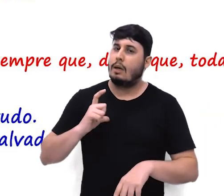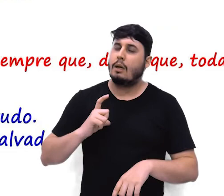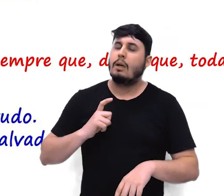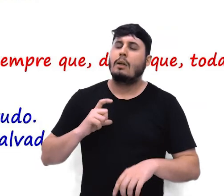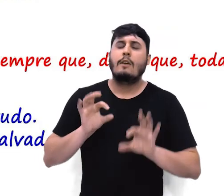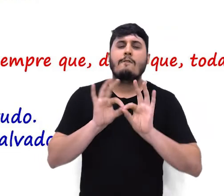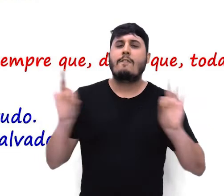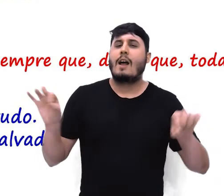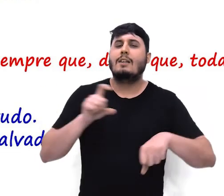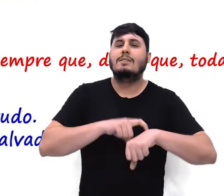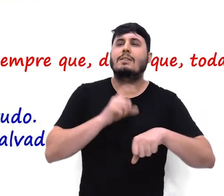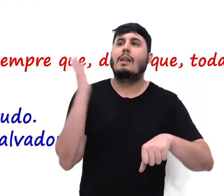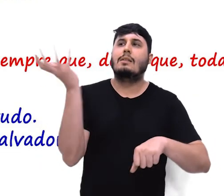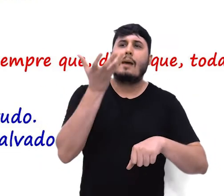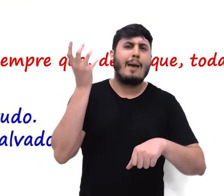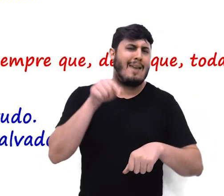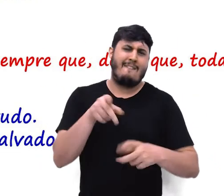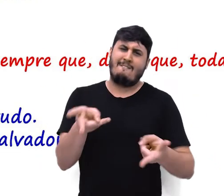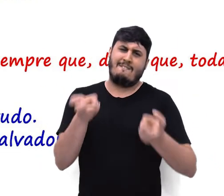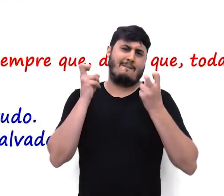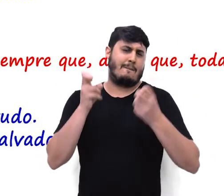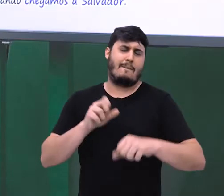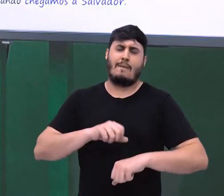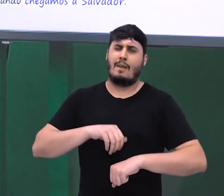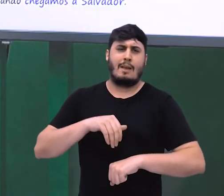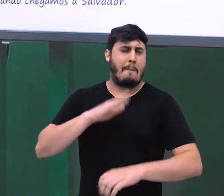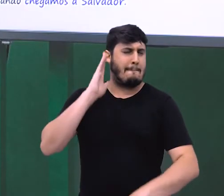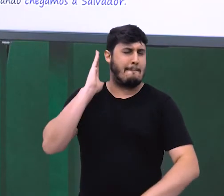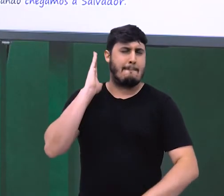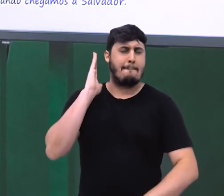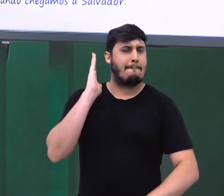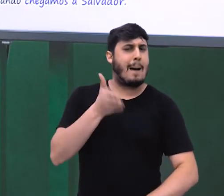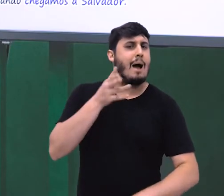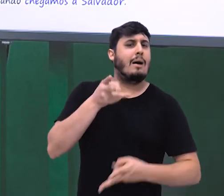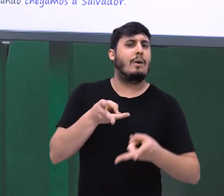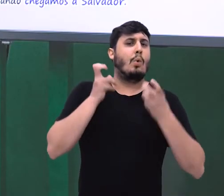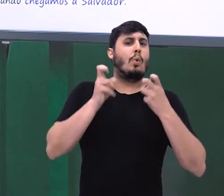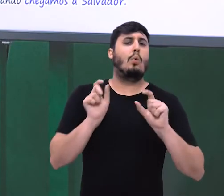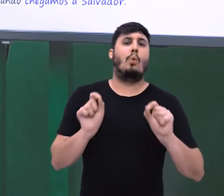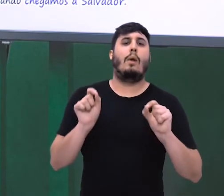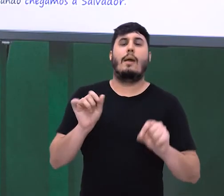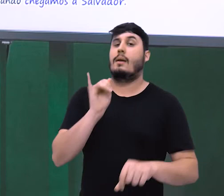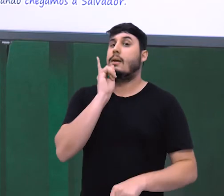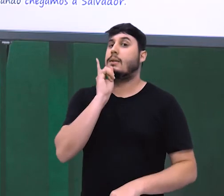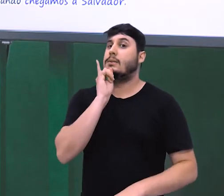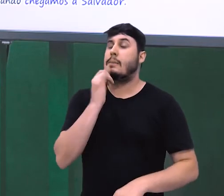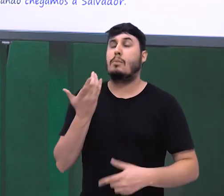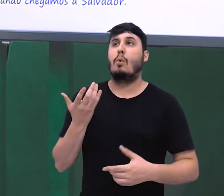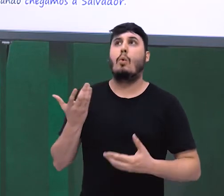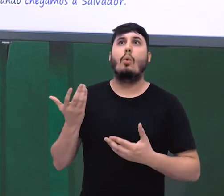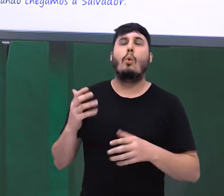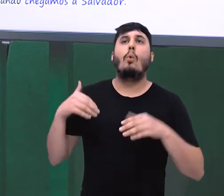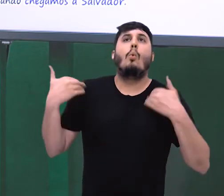é uma das mais fáceis de a gente perceber. Elas indicam o tempo, quando é que uma ação acontece.